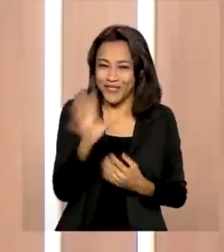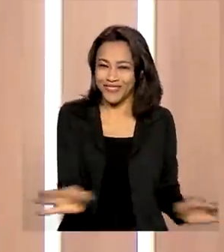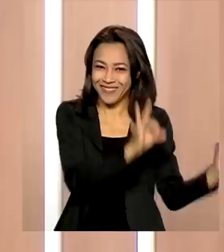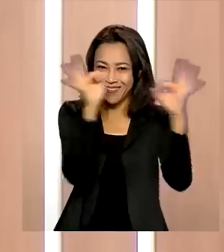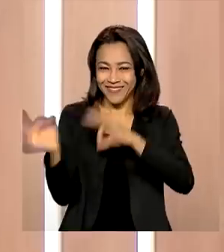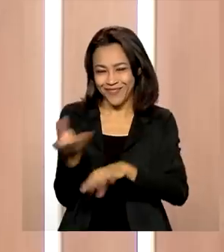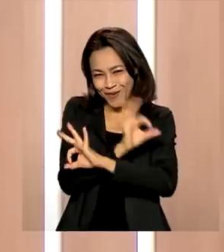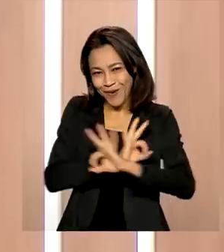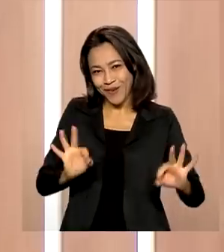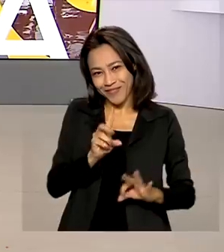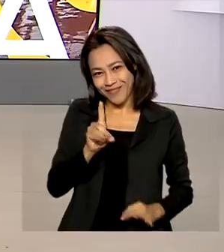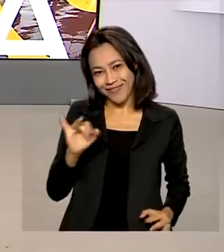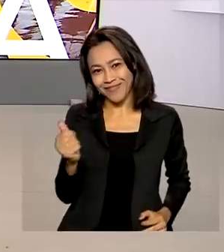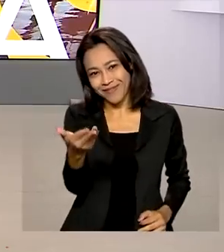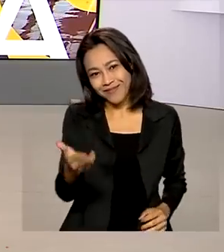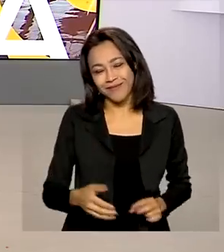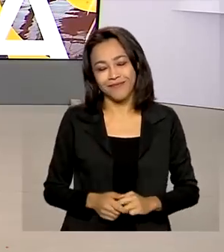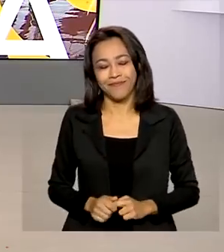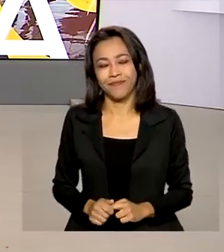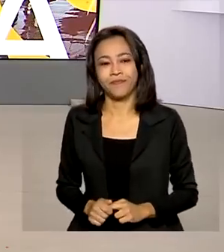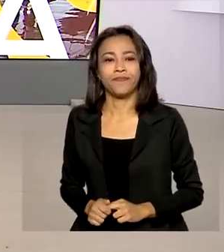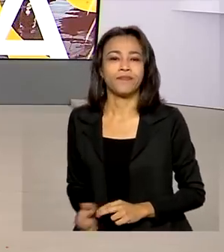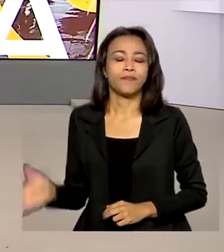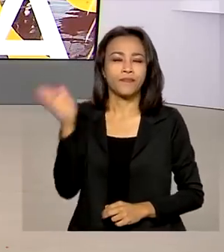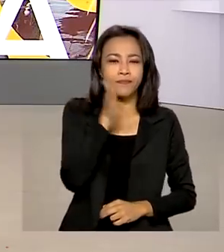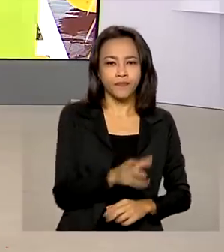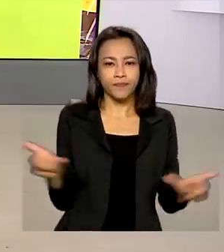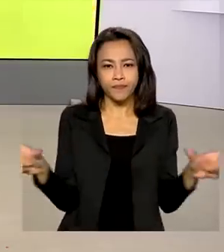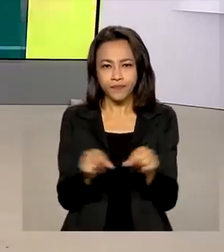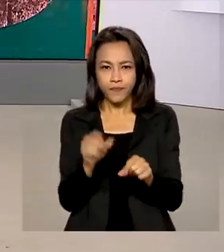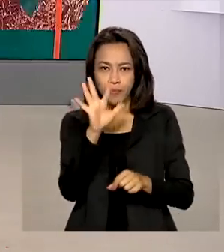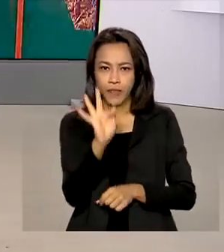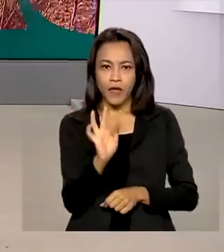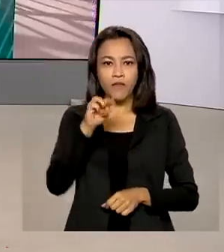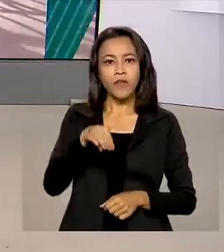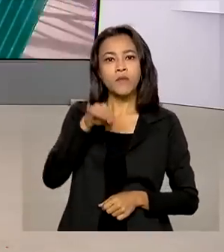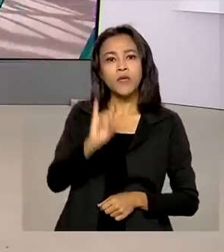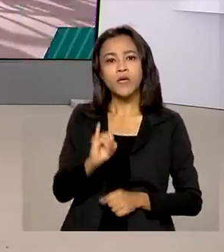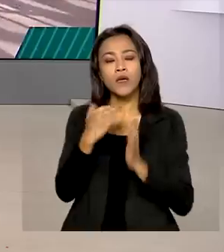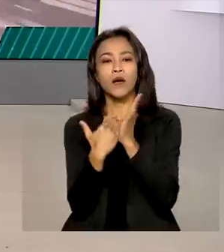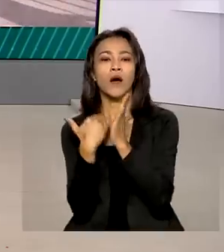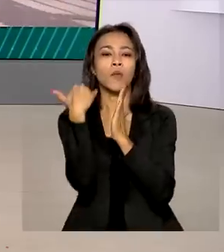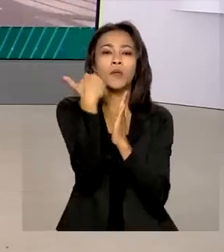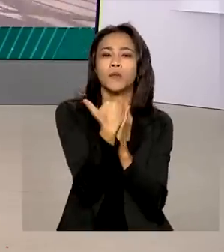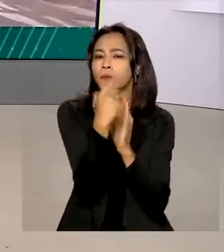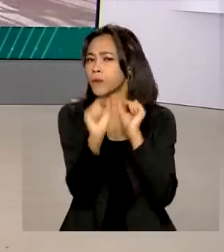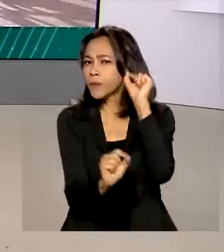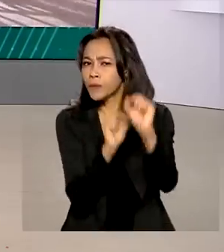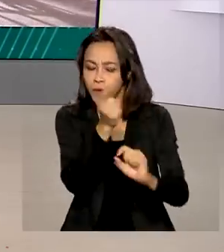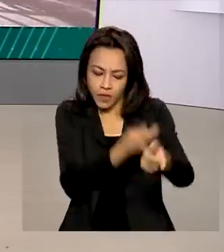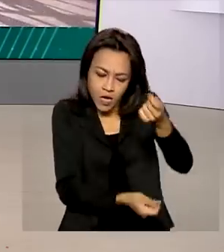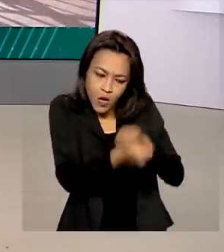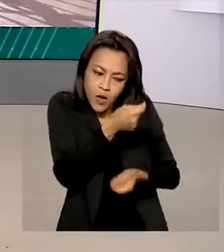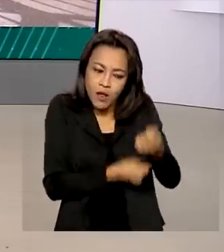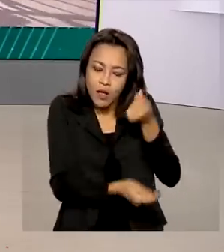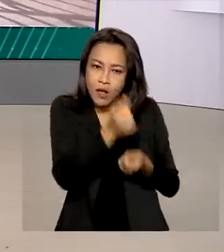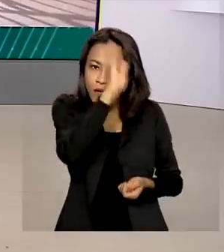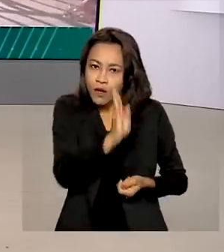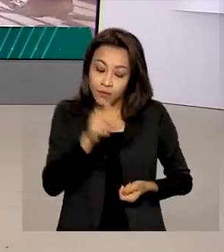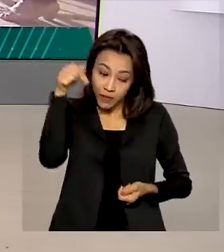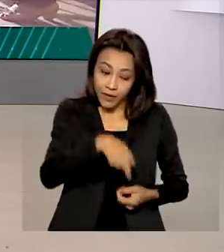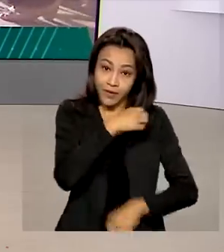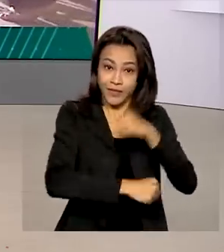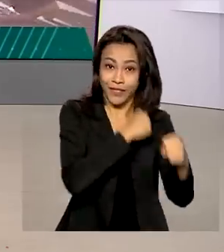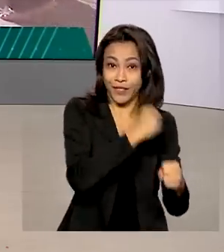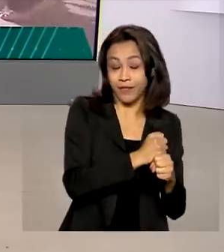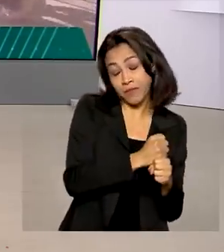e tenha um ótimo dia. O FMI aumentou a estimativa de crescimento para a economia brasileira neste ano. Por